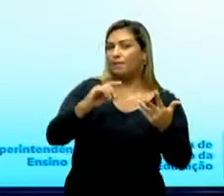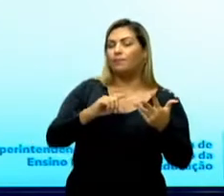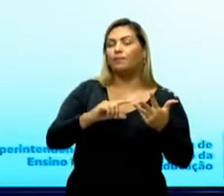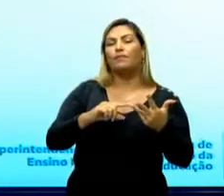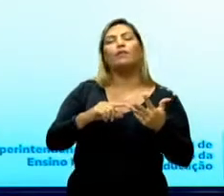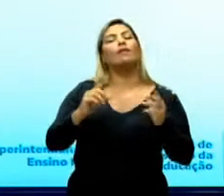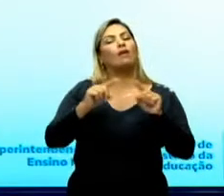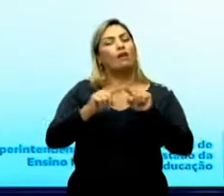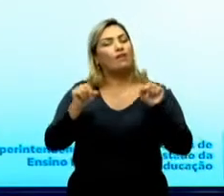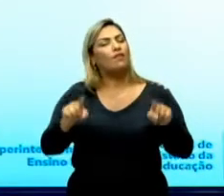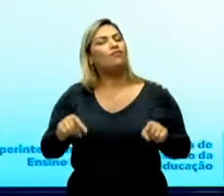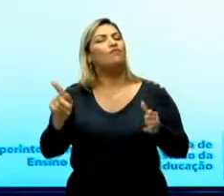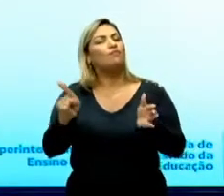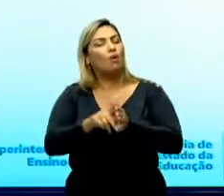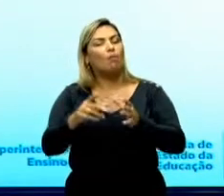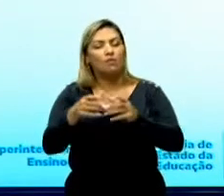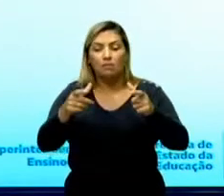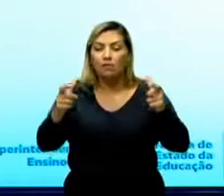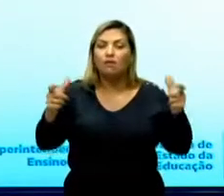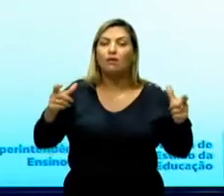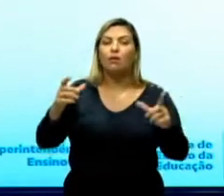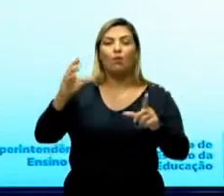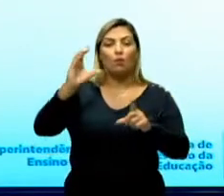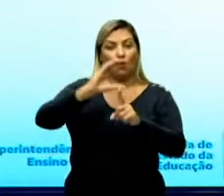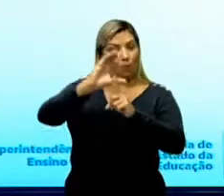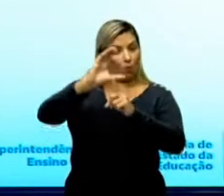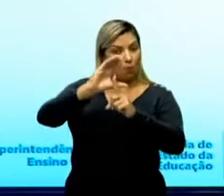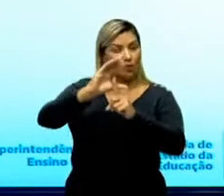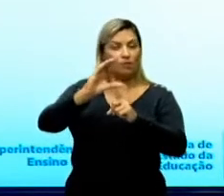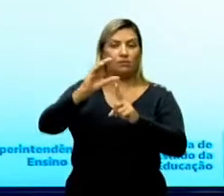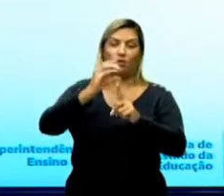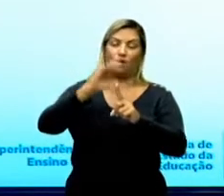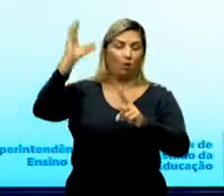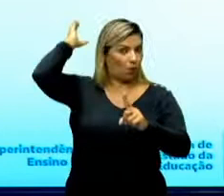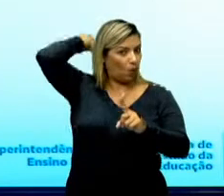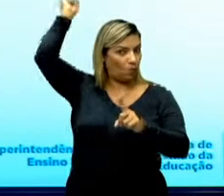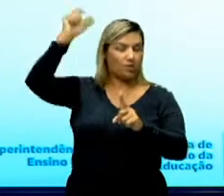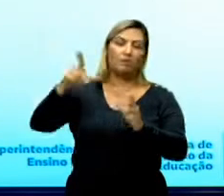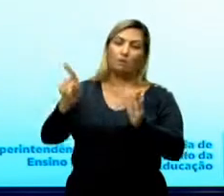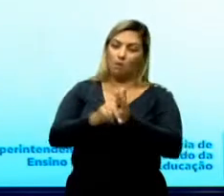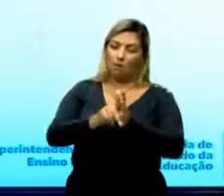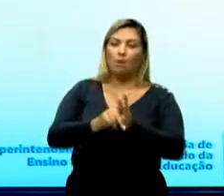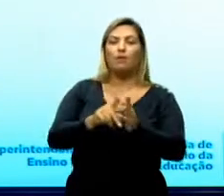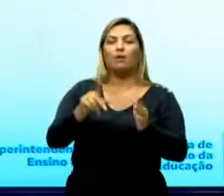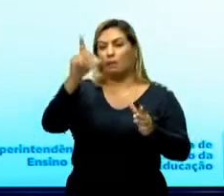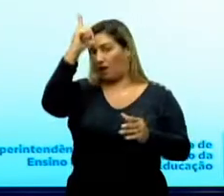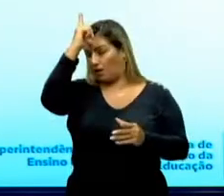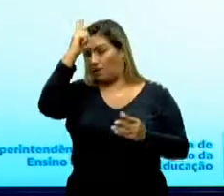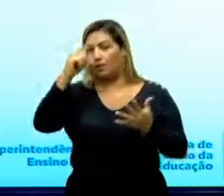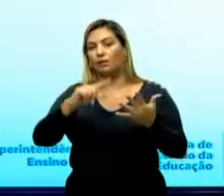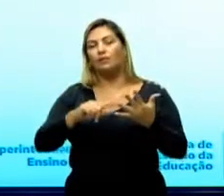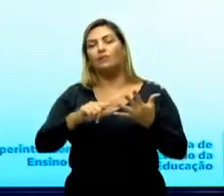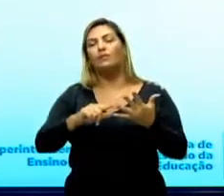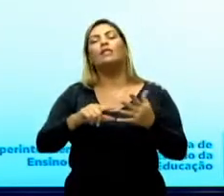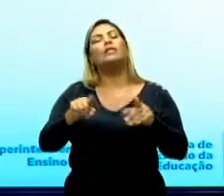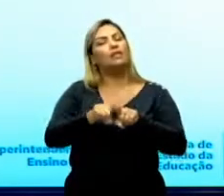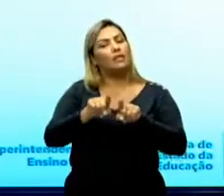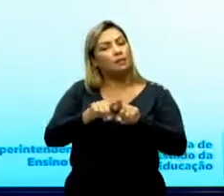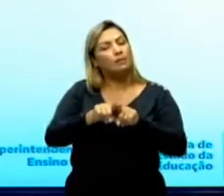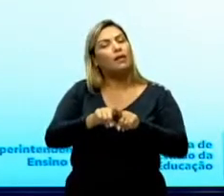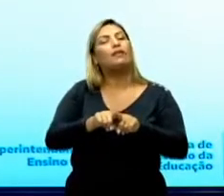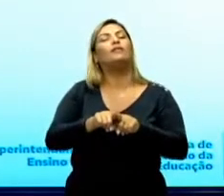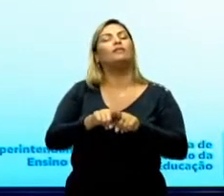efetivação da expansão comunista europeia em Berlim, marcada da superioridade expansionista alemã,